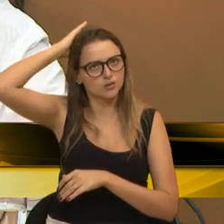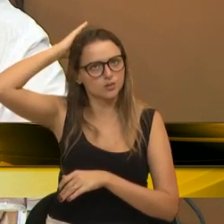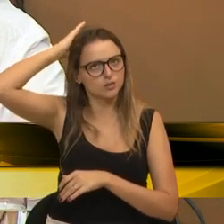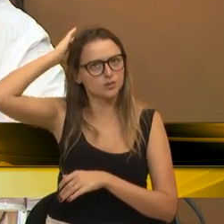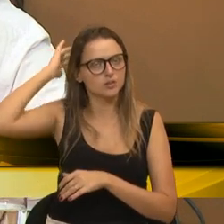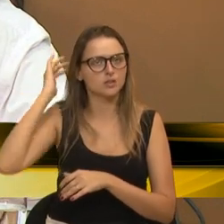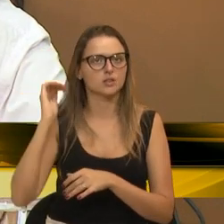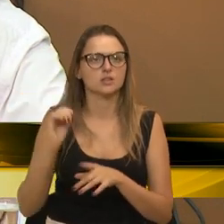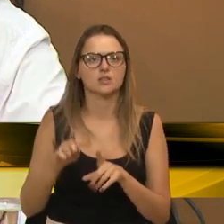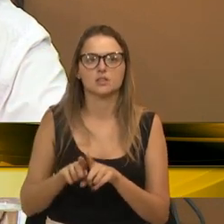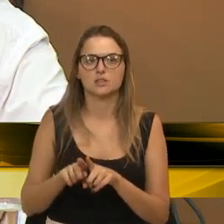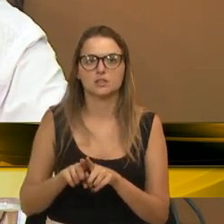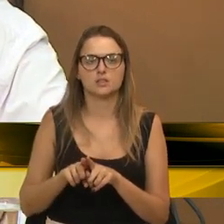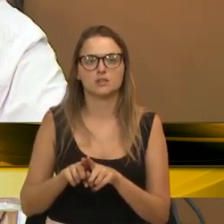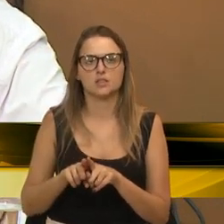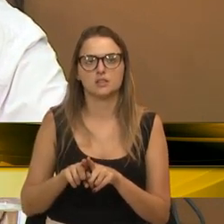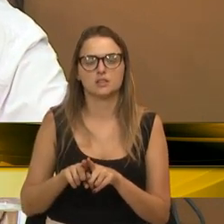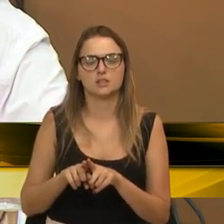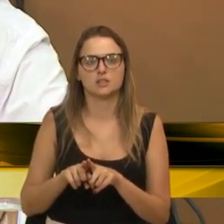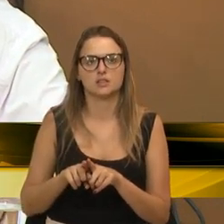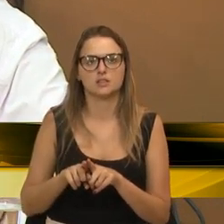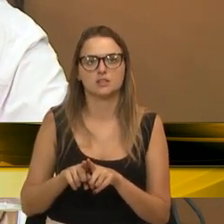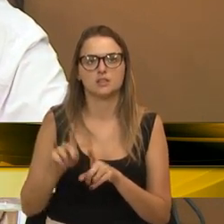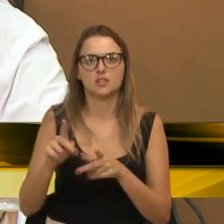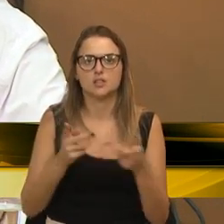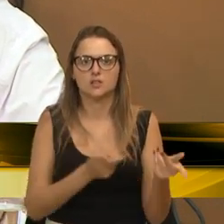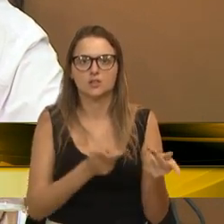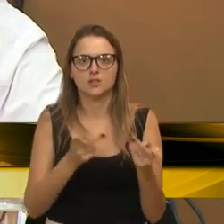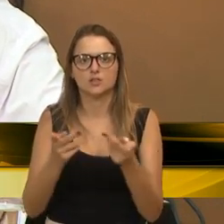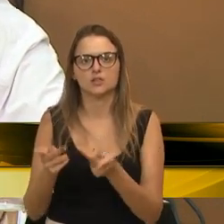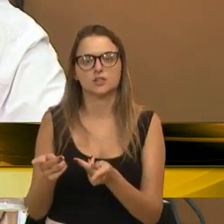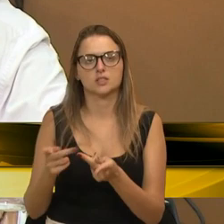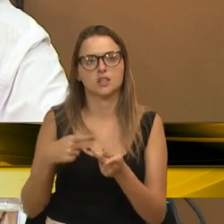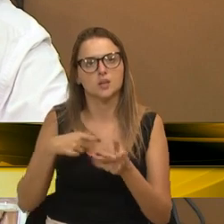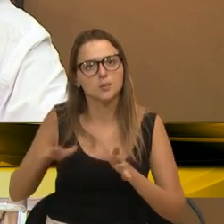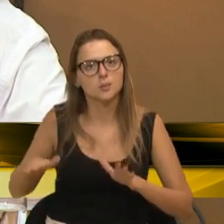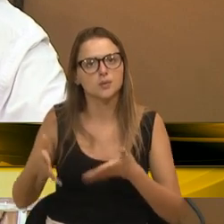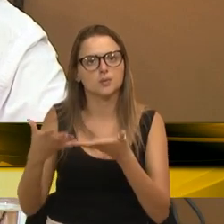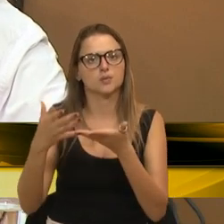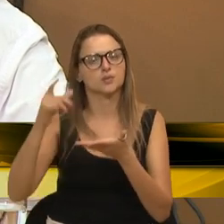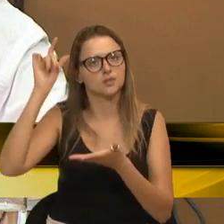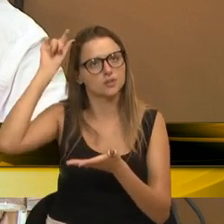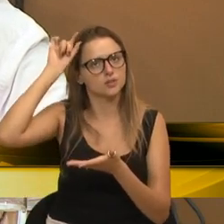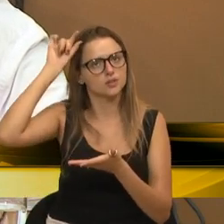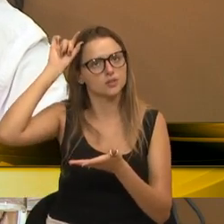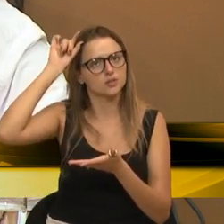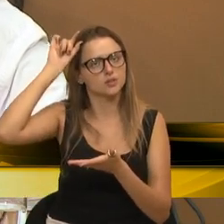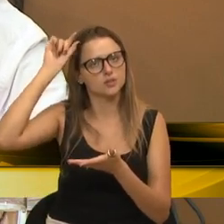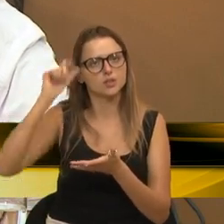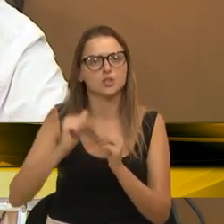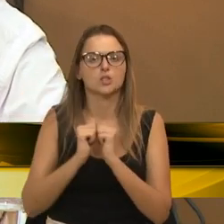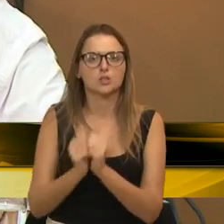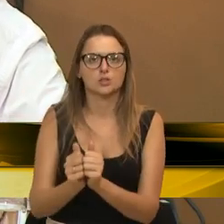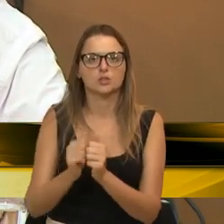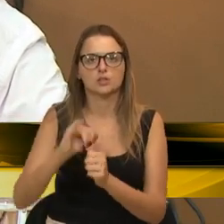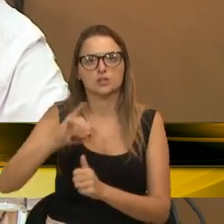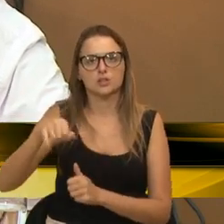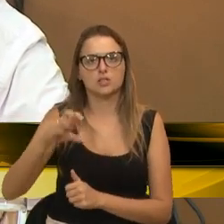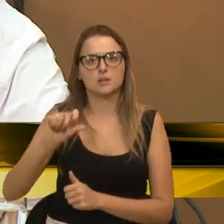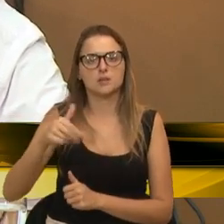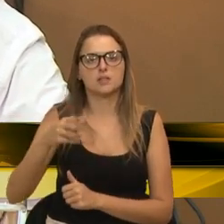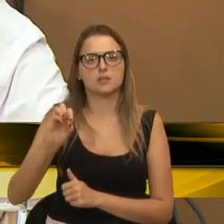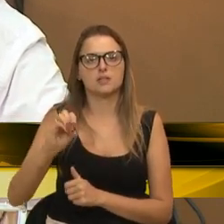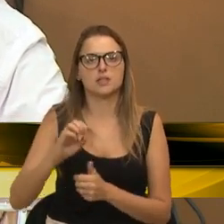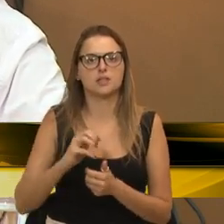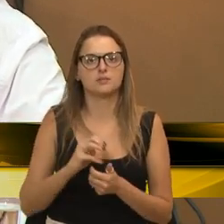Eu lembro que eu fui lá mais que uma vez visitar, promovido pelo Chico, juntamente com o João, toda a equipe que era, toda a equipe que era